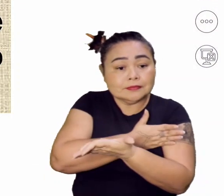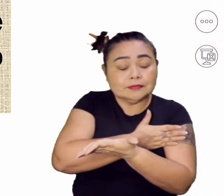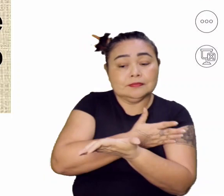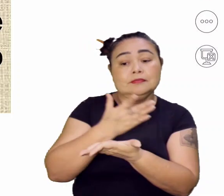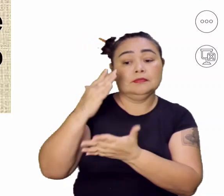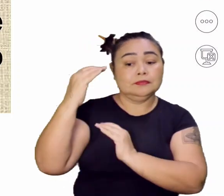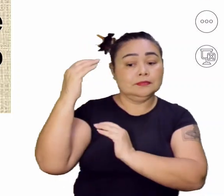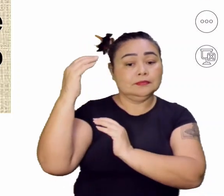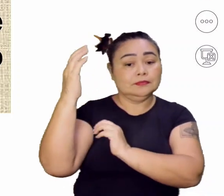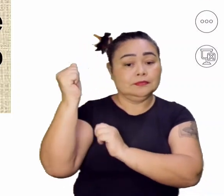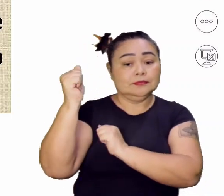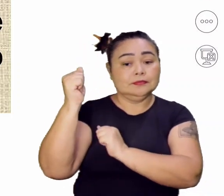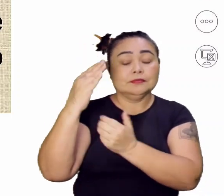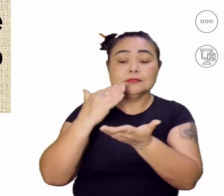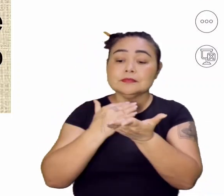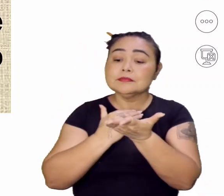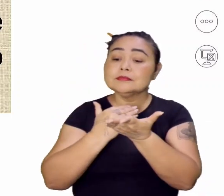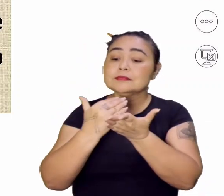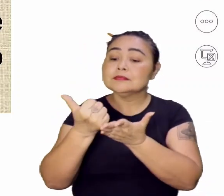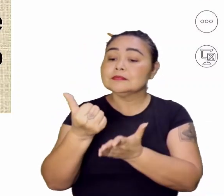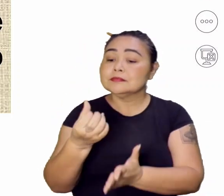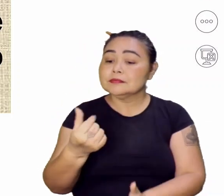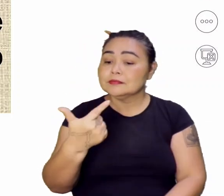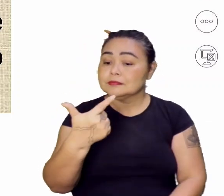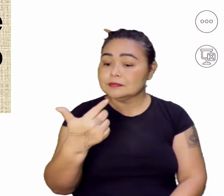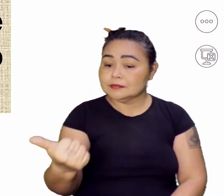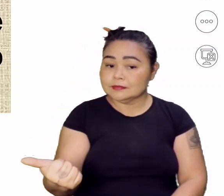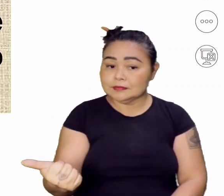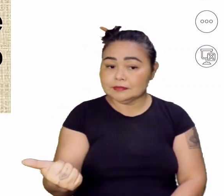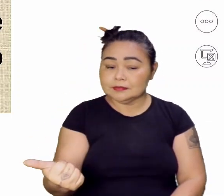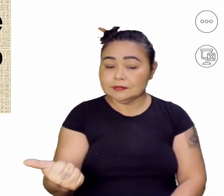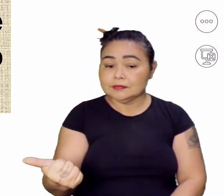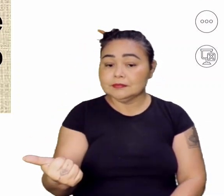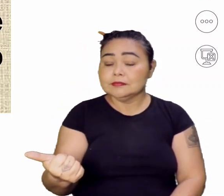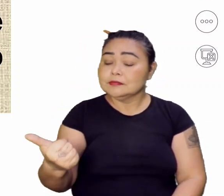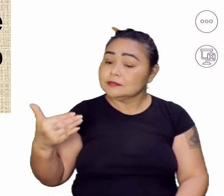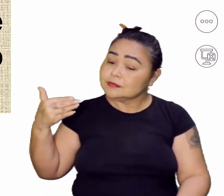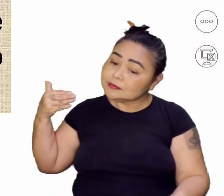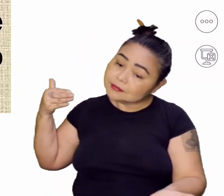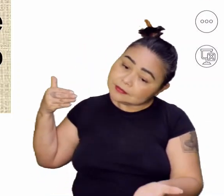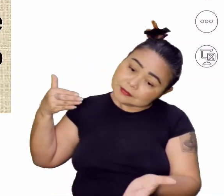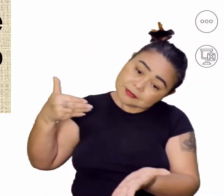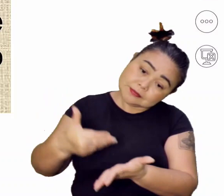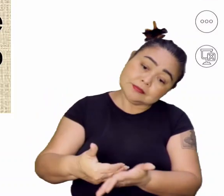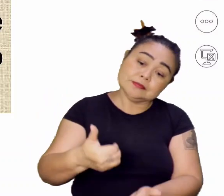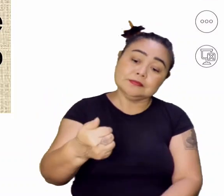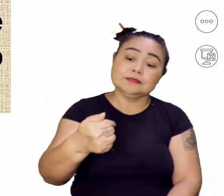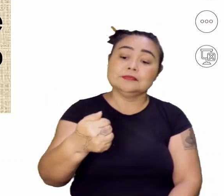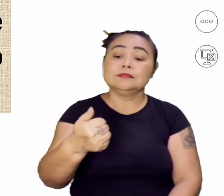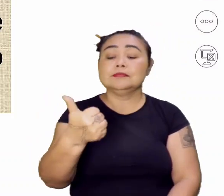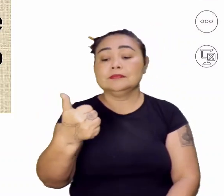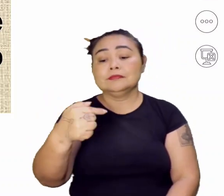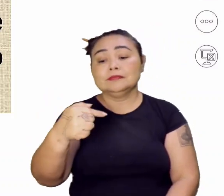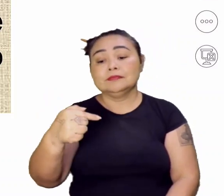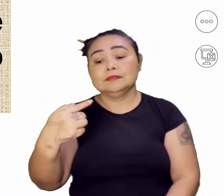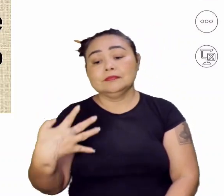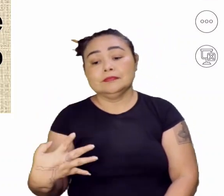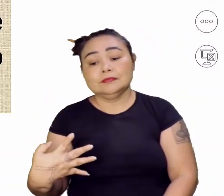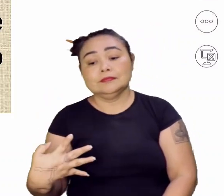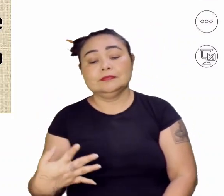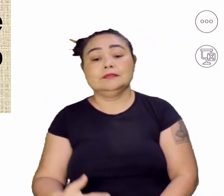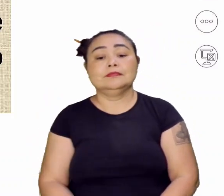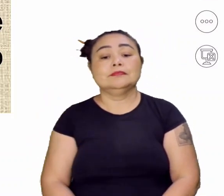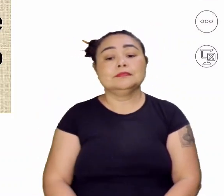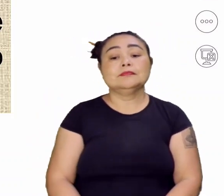pelos espanhóis a partir de 1621. E durou até 1774.